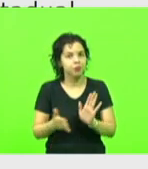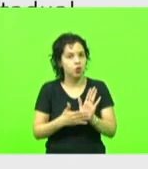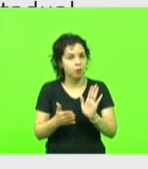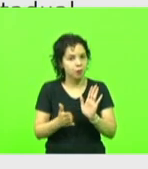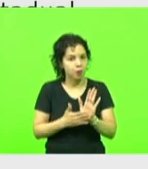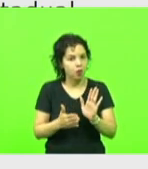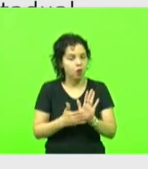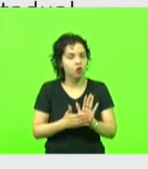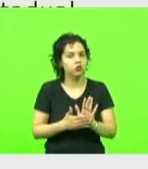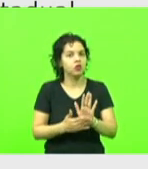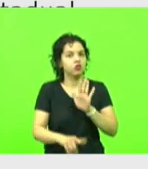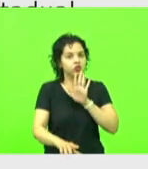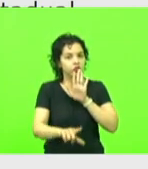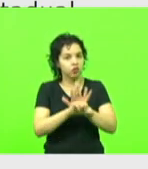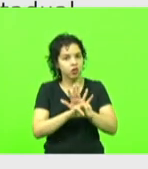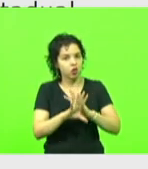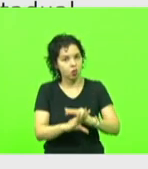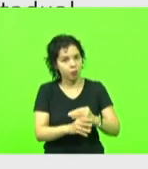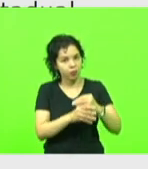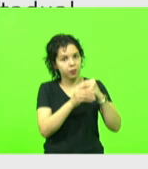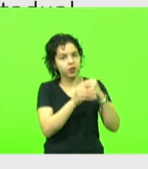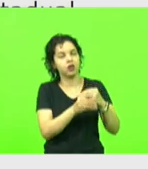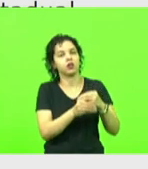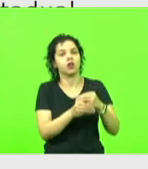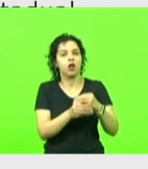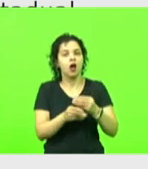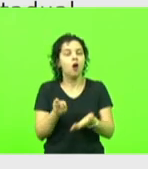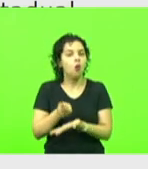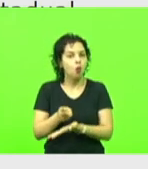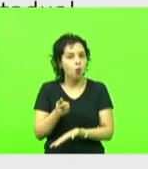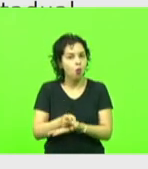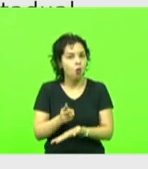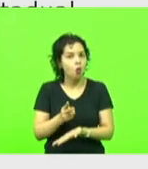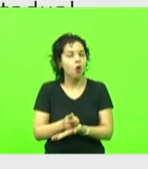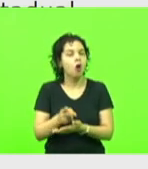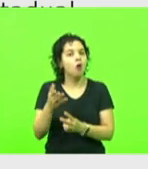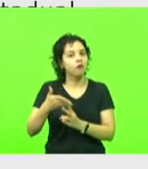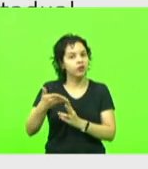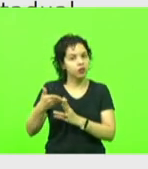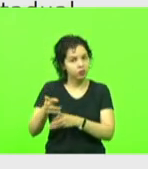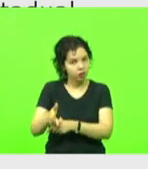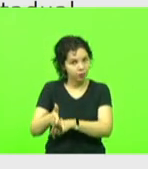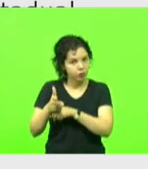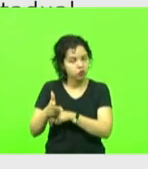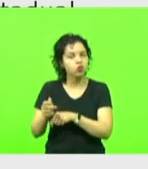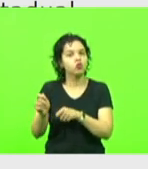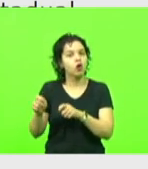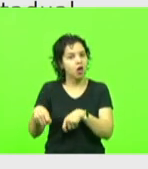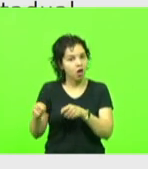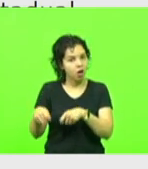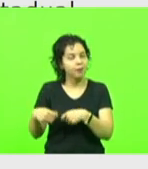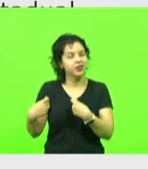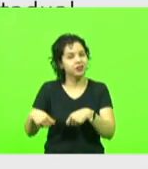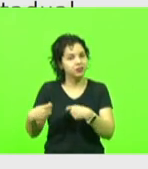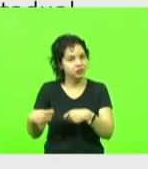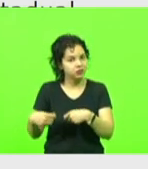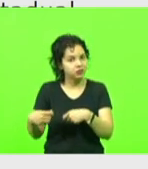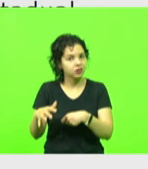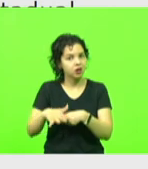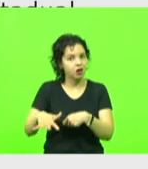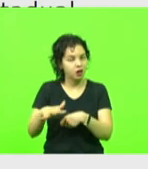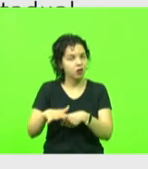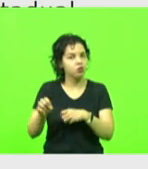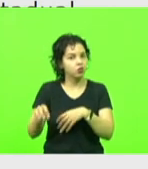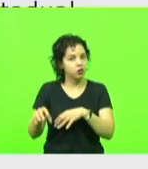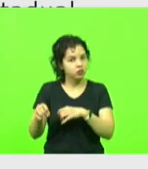complementar, preservando o financiamento socialmente necessário da educação, de modo que o governo, ao promover uma